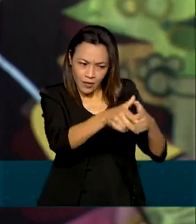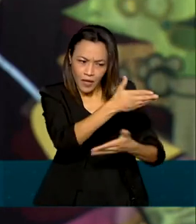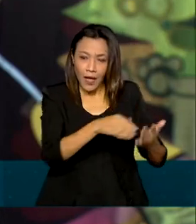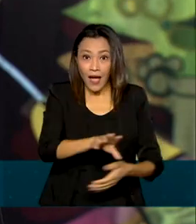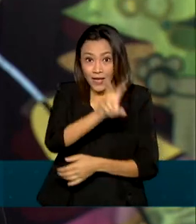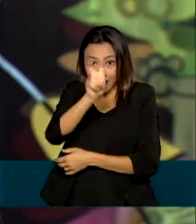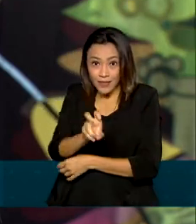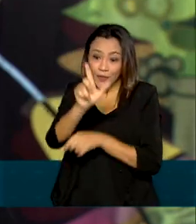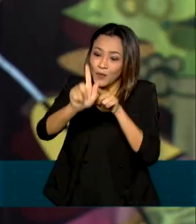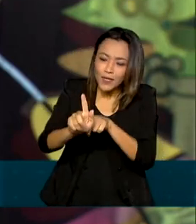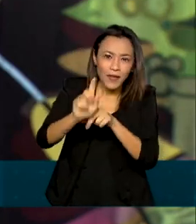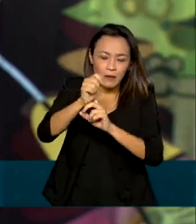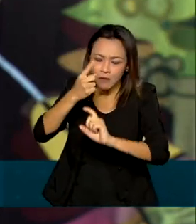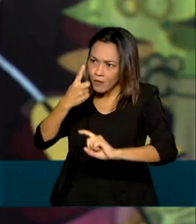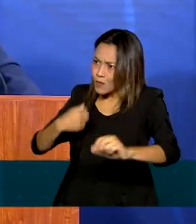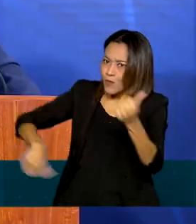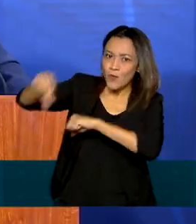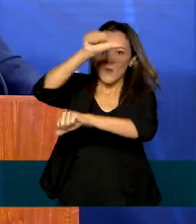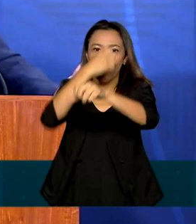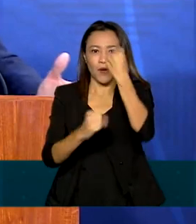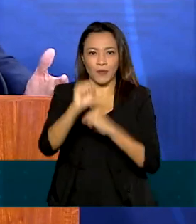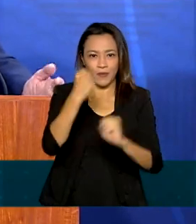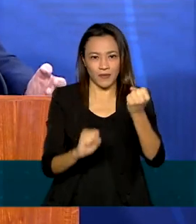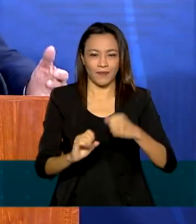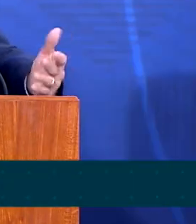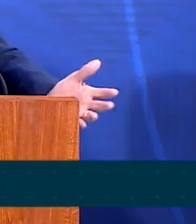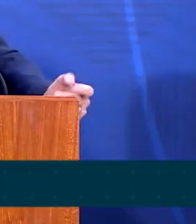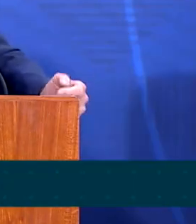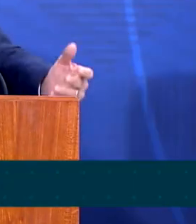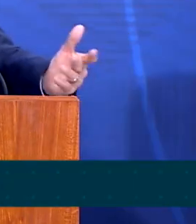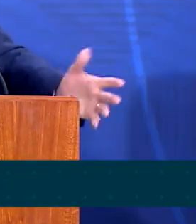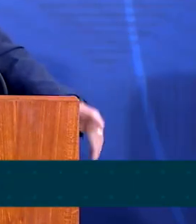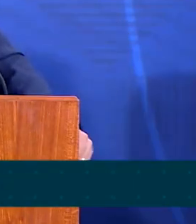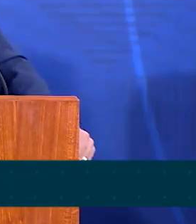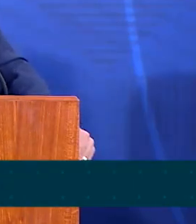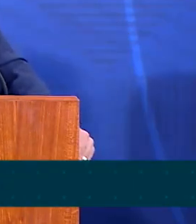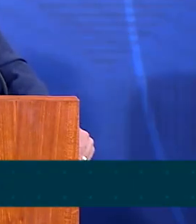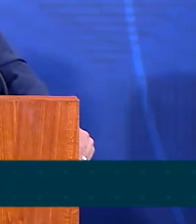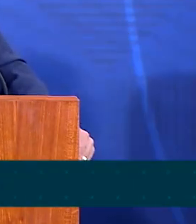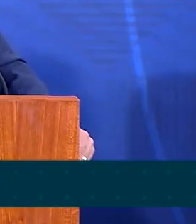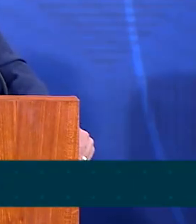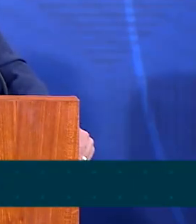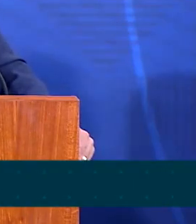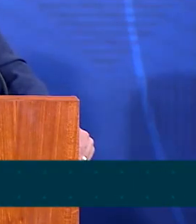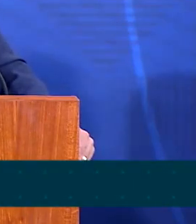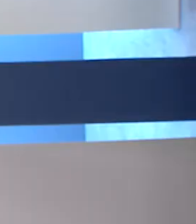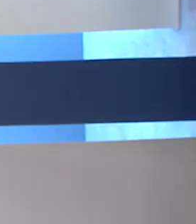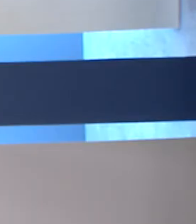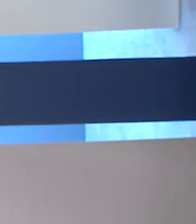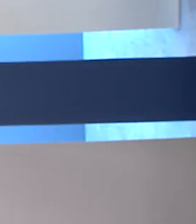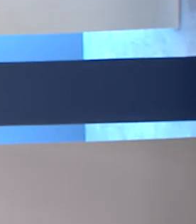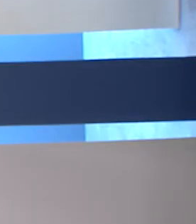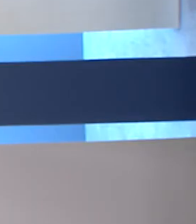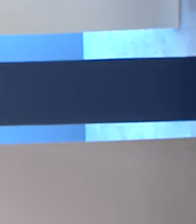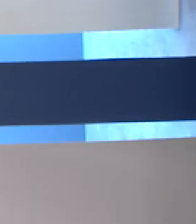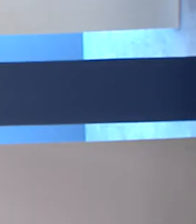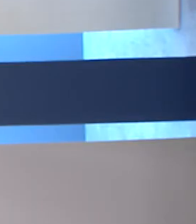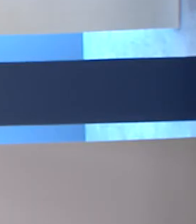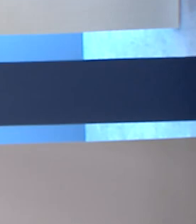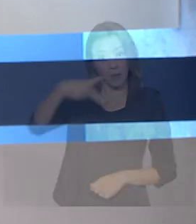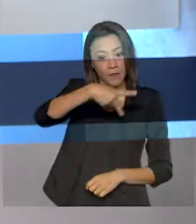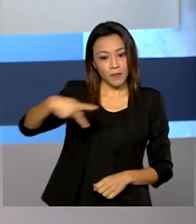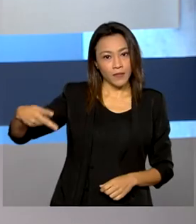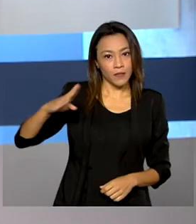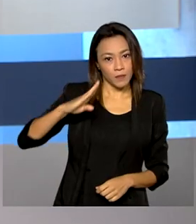5G chega para revolucionar a indústria. Vamos pensar nisso, pensar grande. O presidente Jair